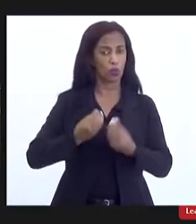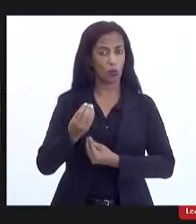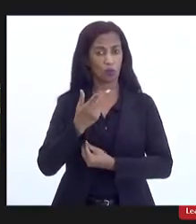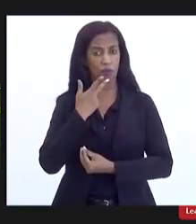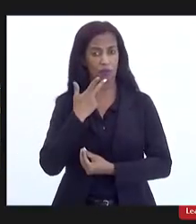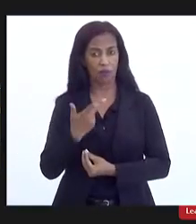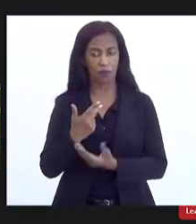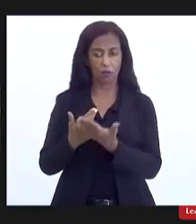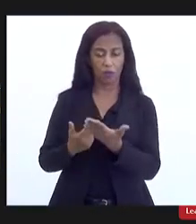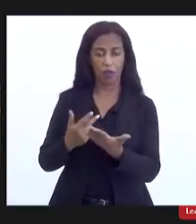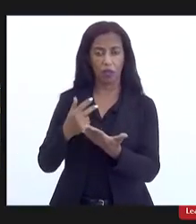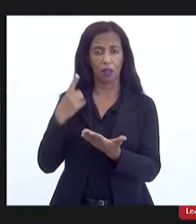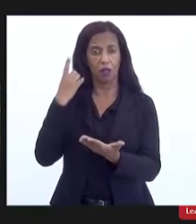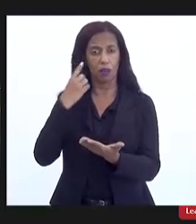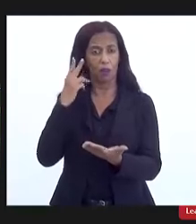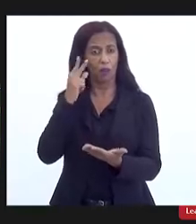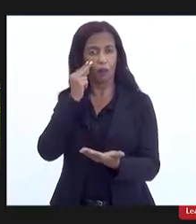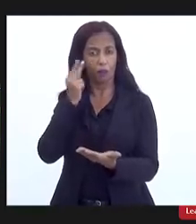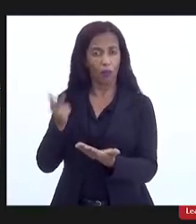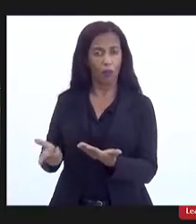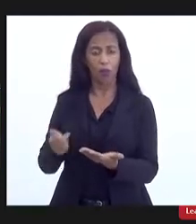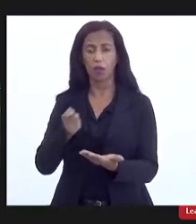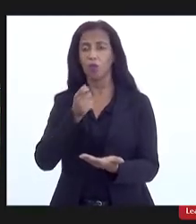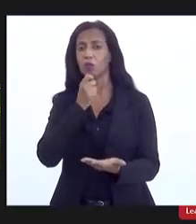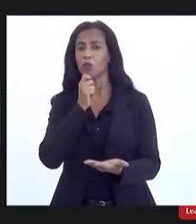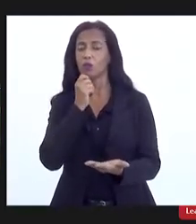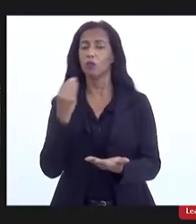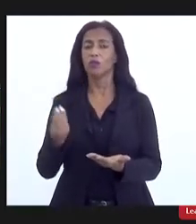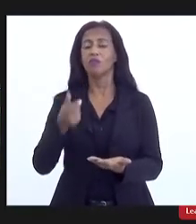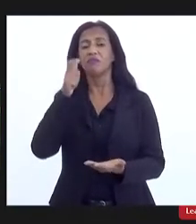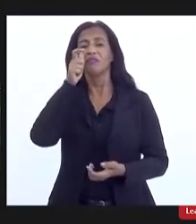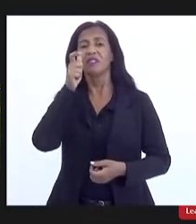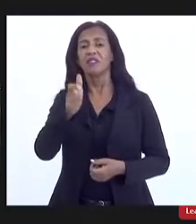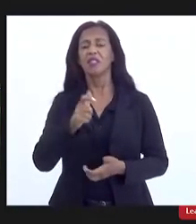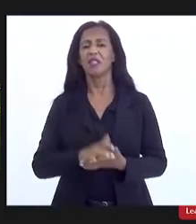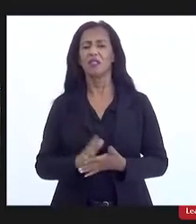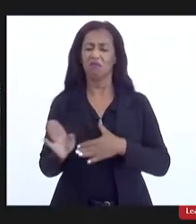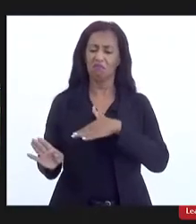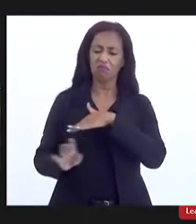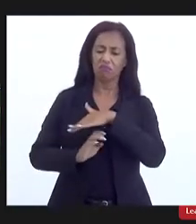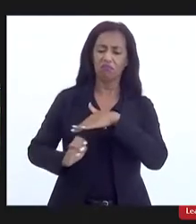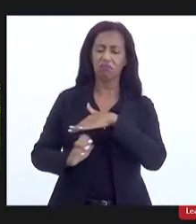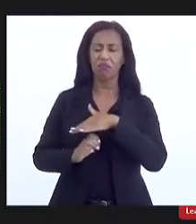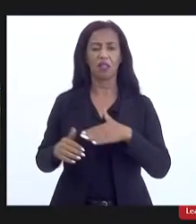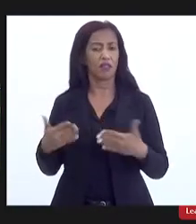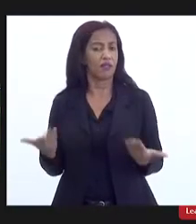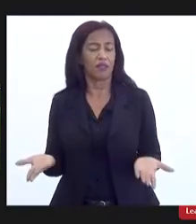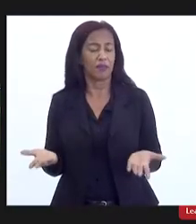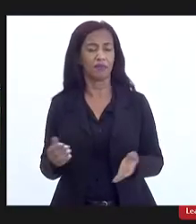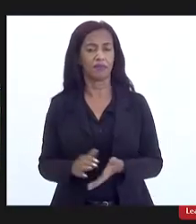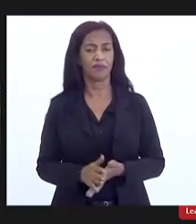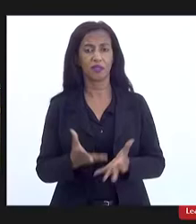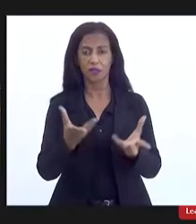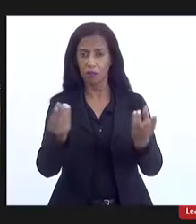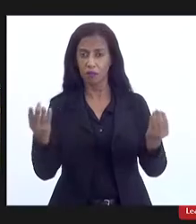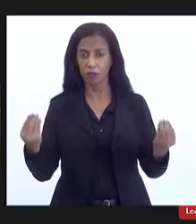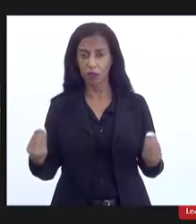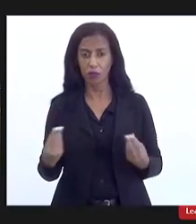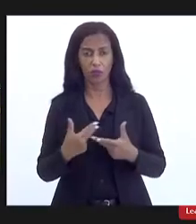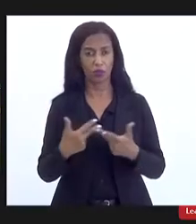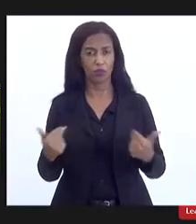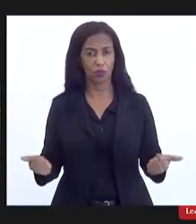a Mônica, a deputada Mônica, não teve tanto interesse das empresas. Enfim, são muitas questões,